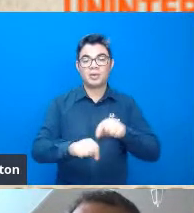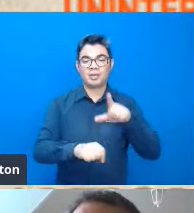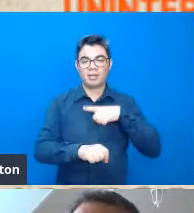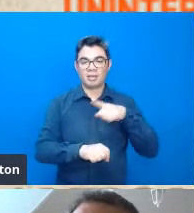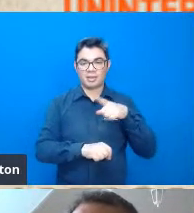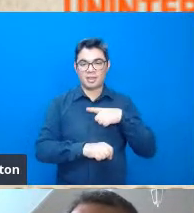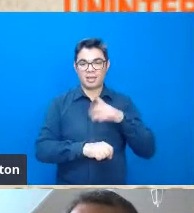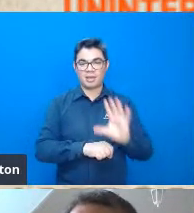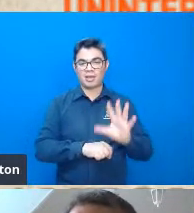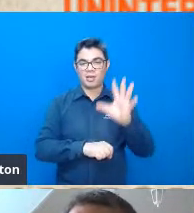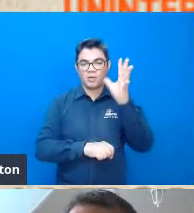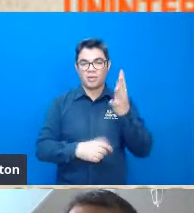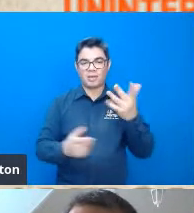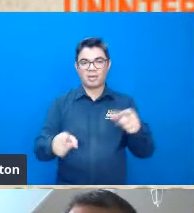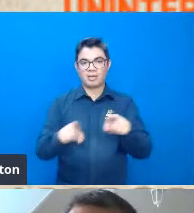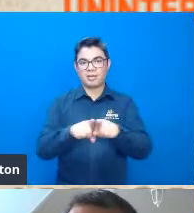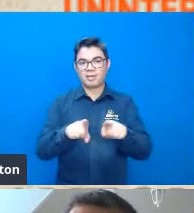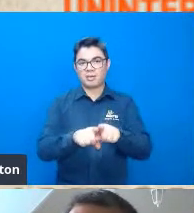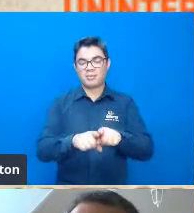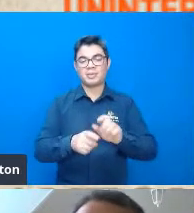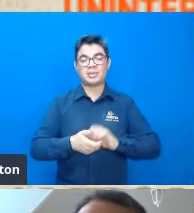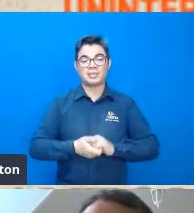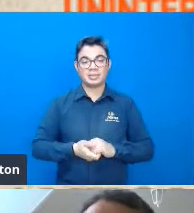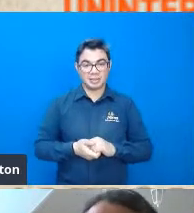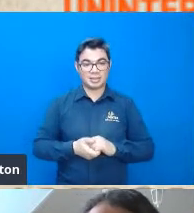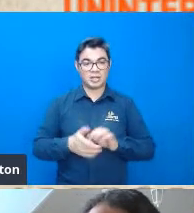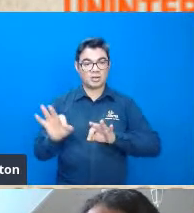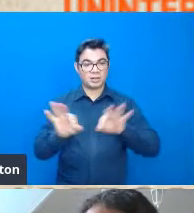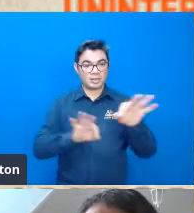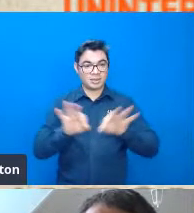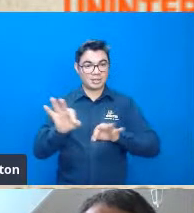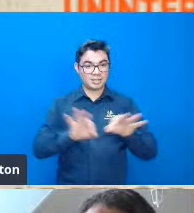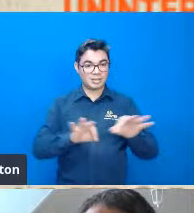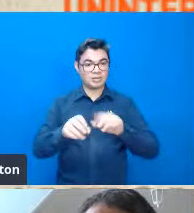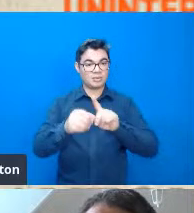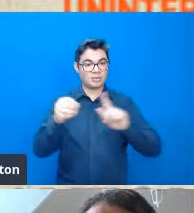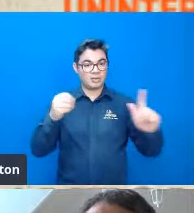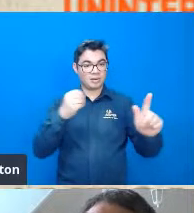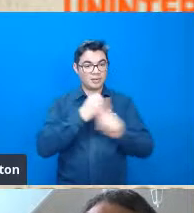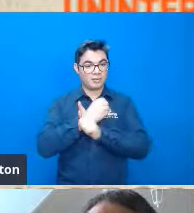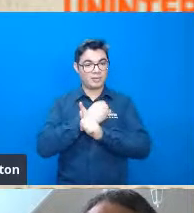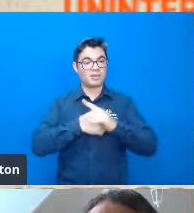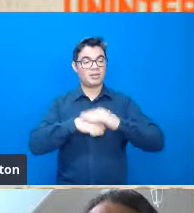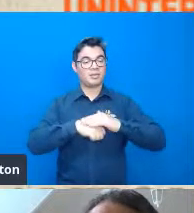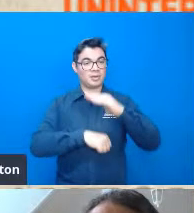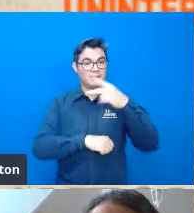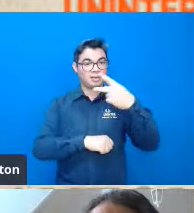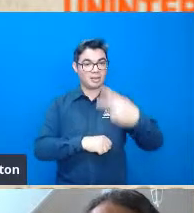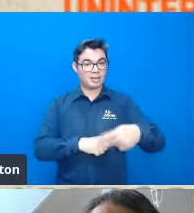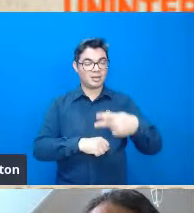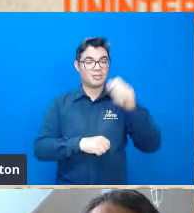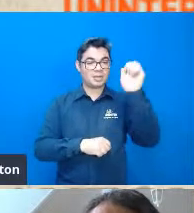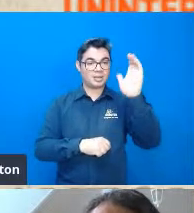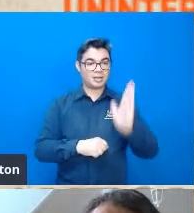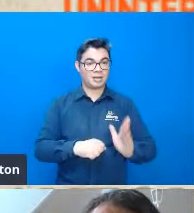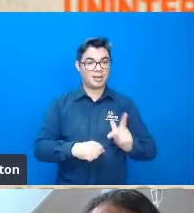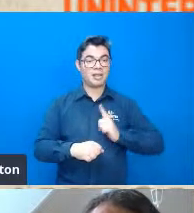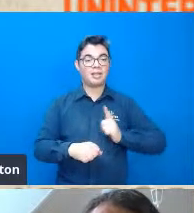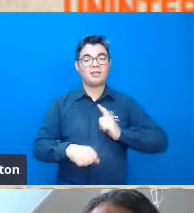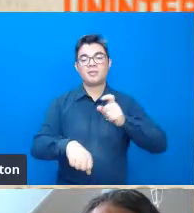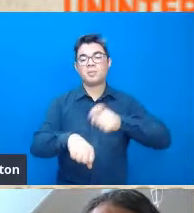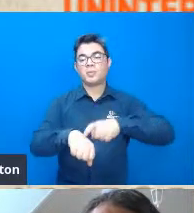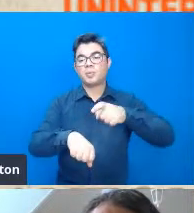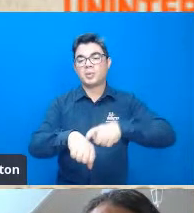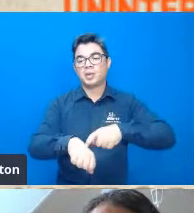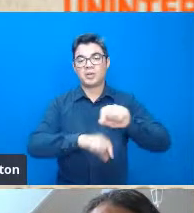que ocorria na organização da geografia brasileira houve um momento